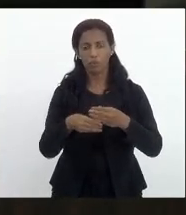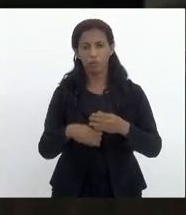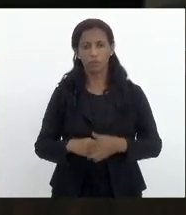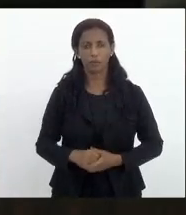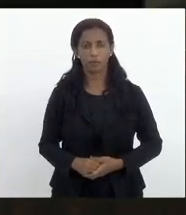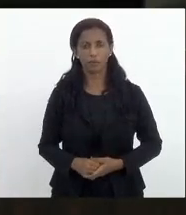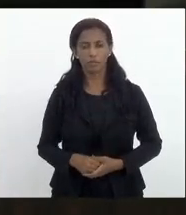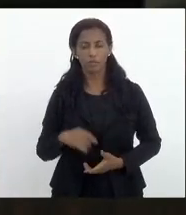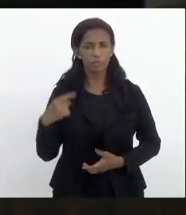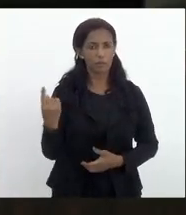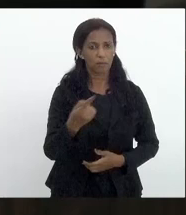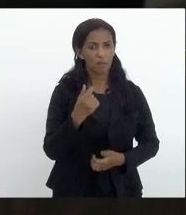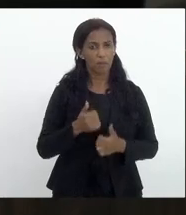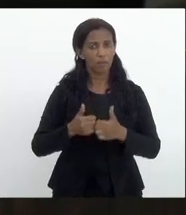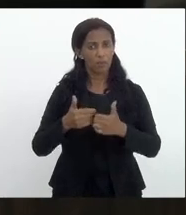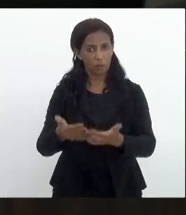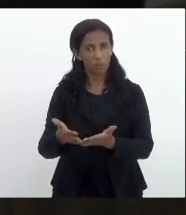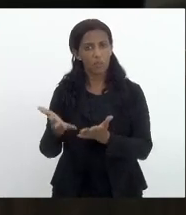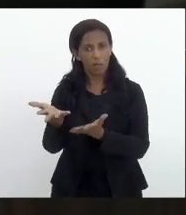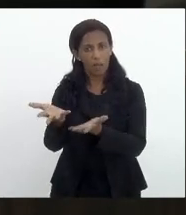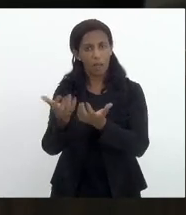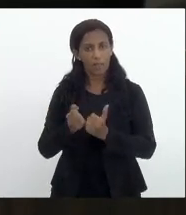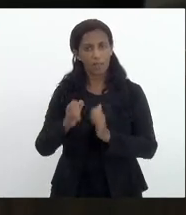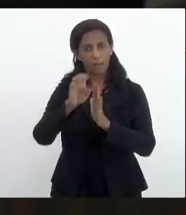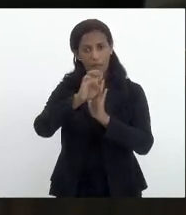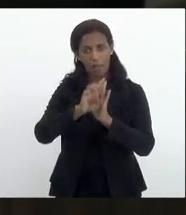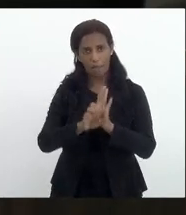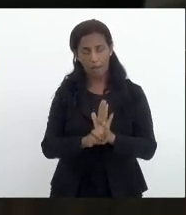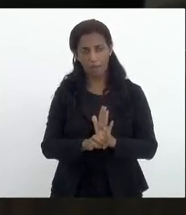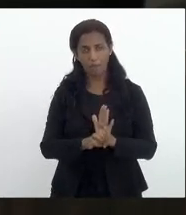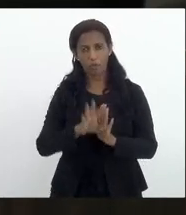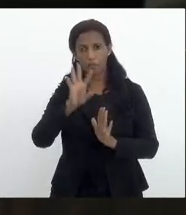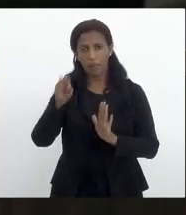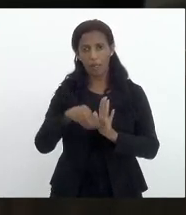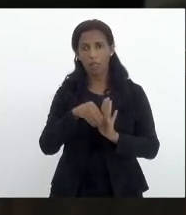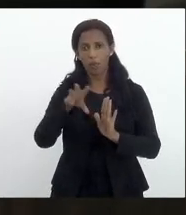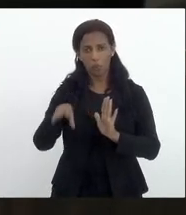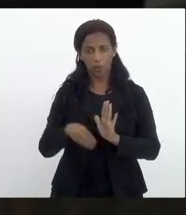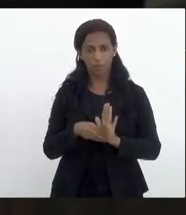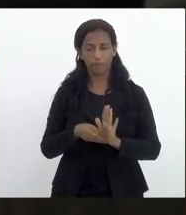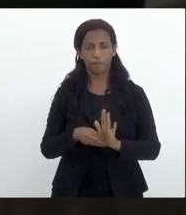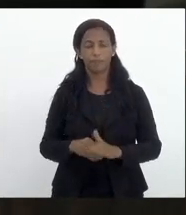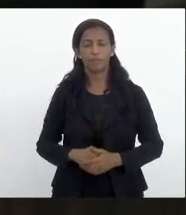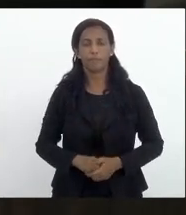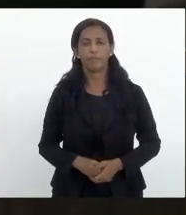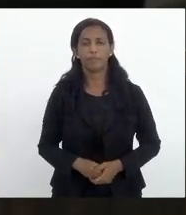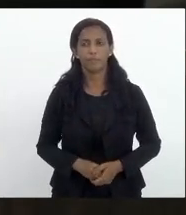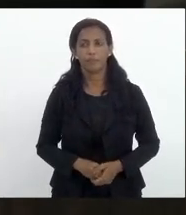para que a gente possa já começar a receber emendas à emenda. Ok?